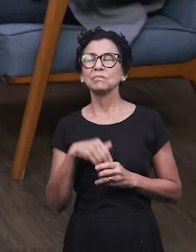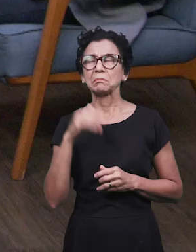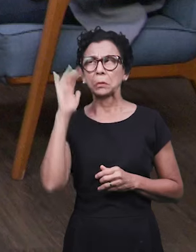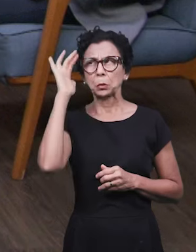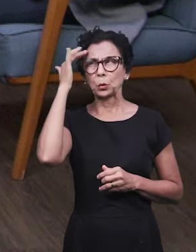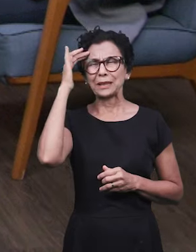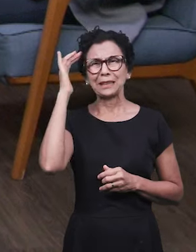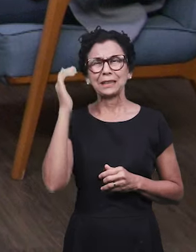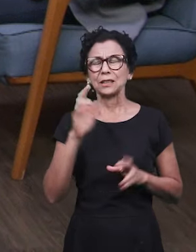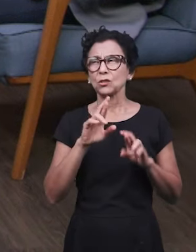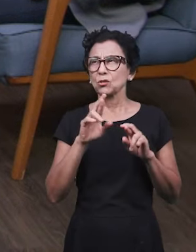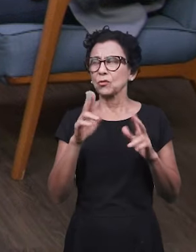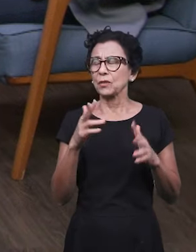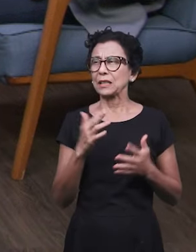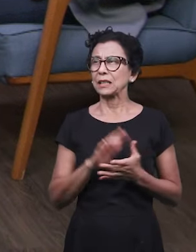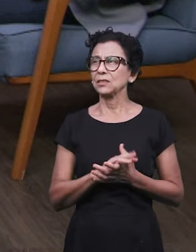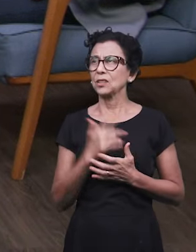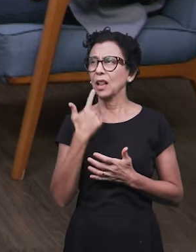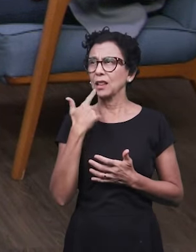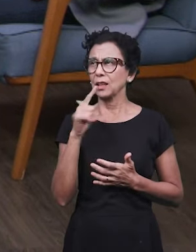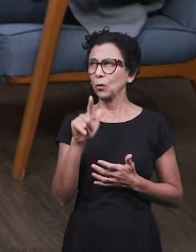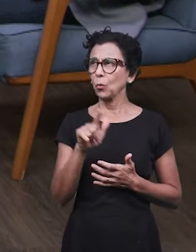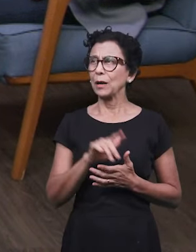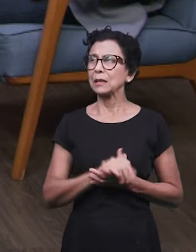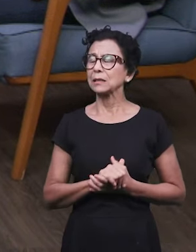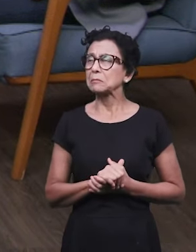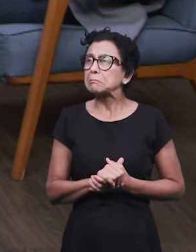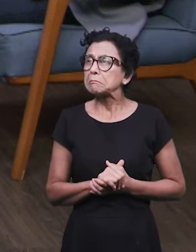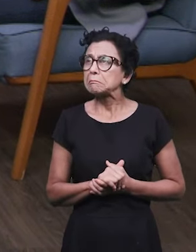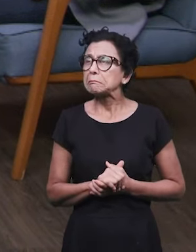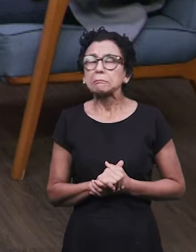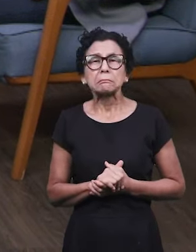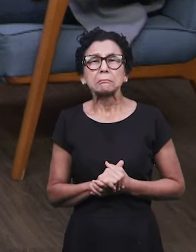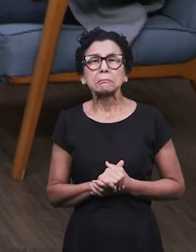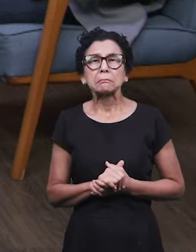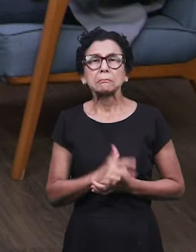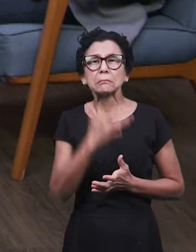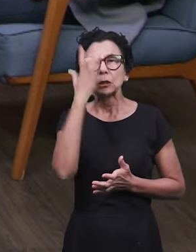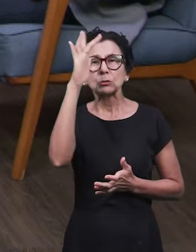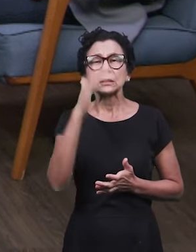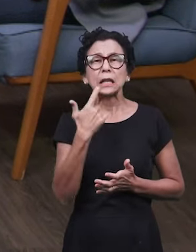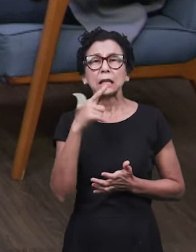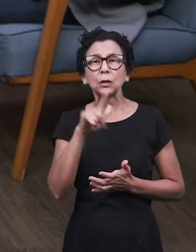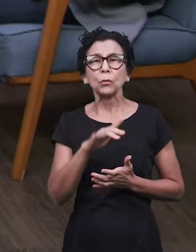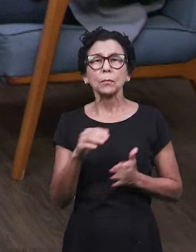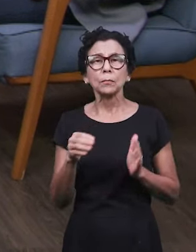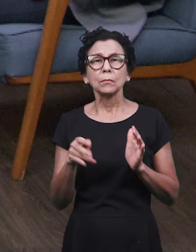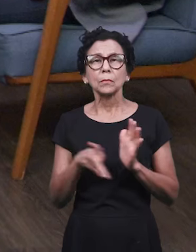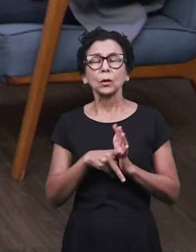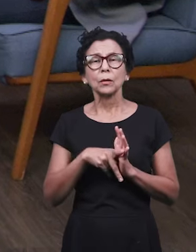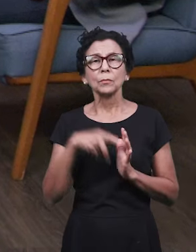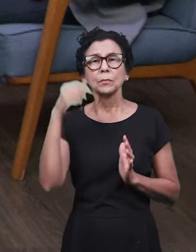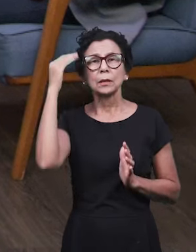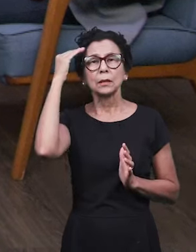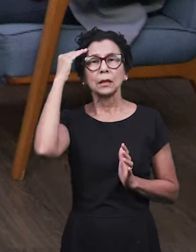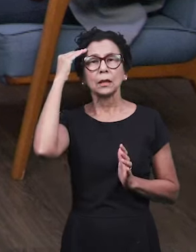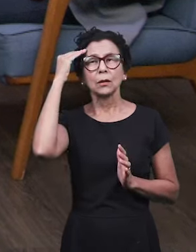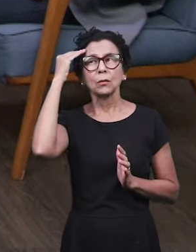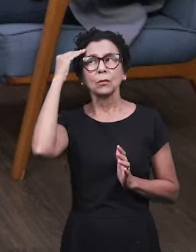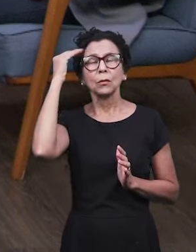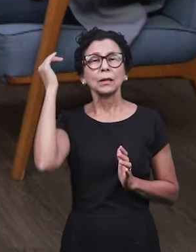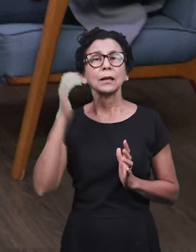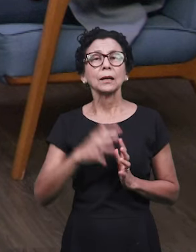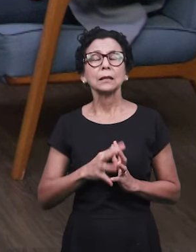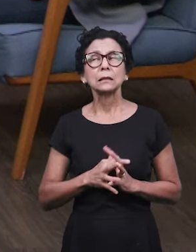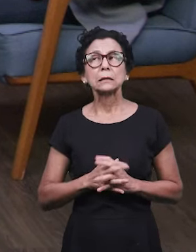aquela notificação que está feita ali? Aquele aviso, né? Aquele aviso, se você não sabe coreano. Está certo? E aí,